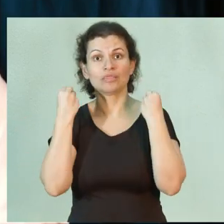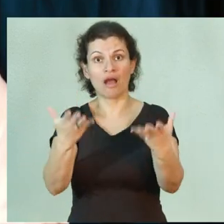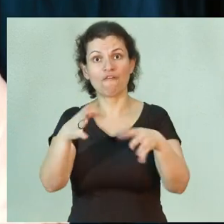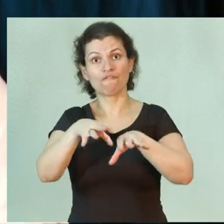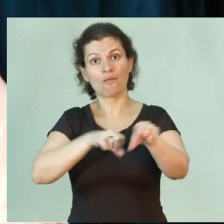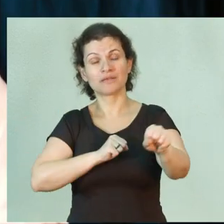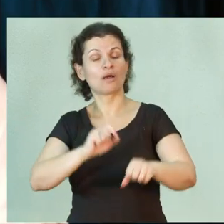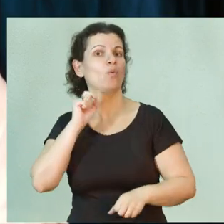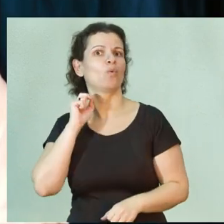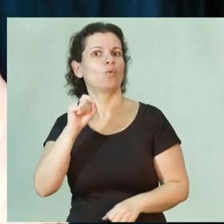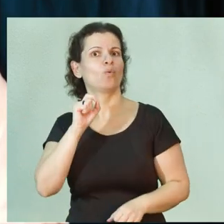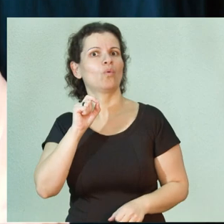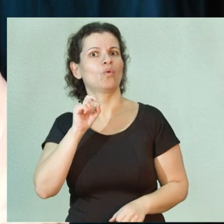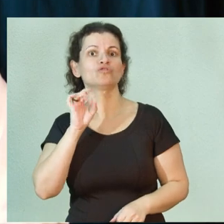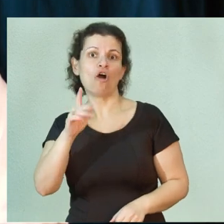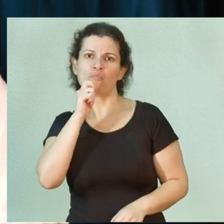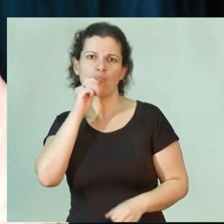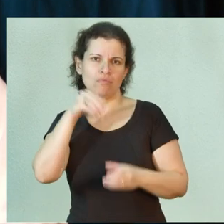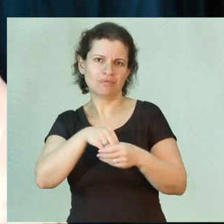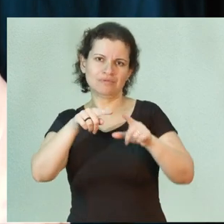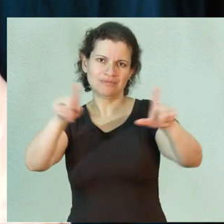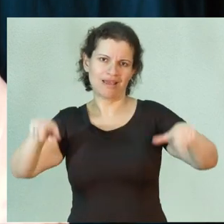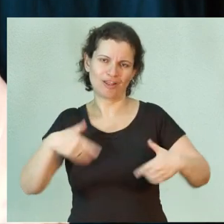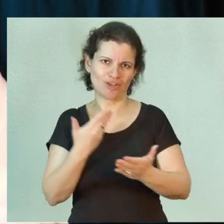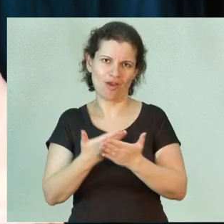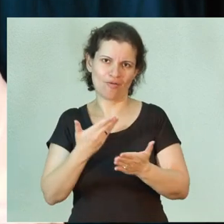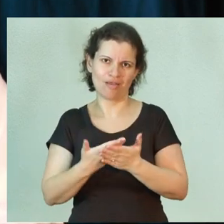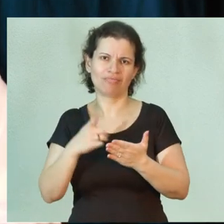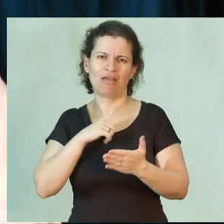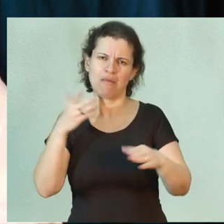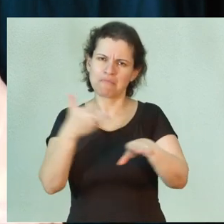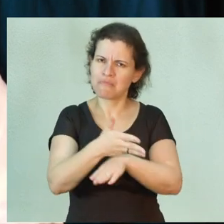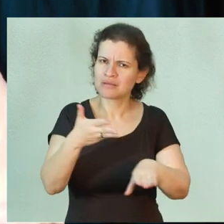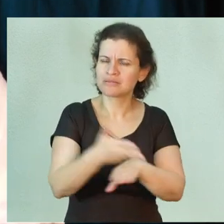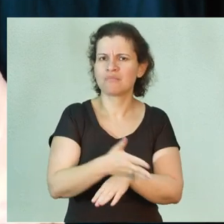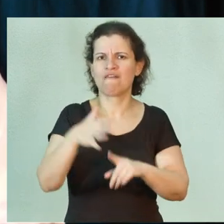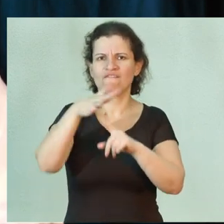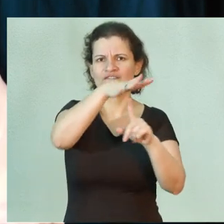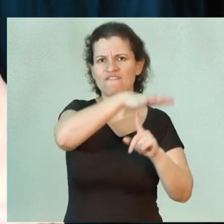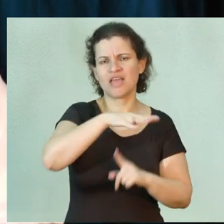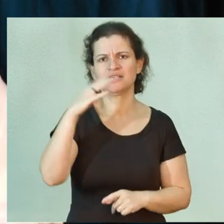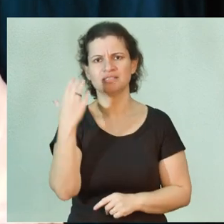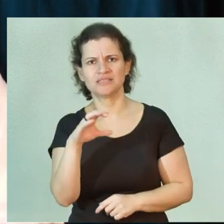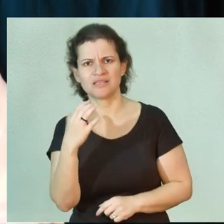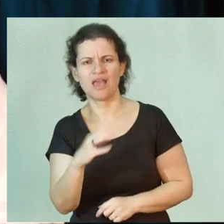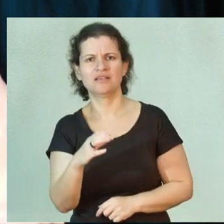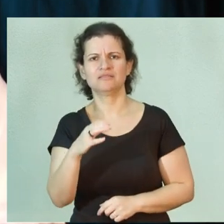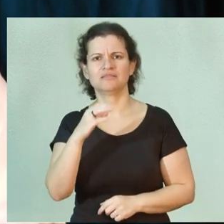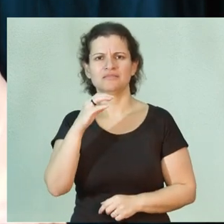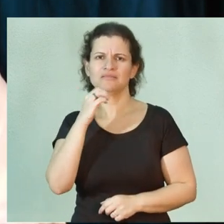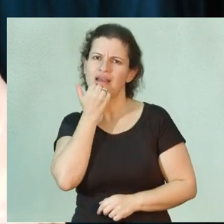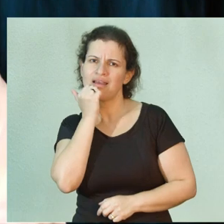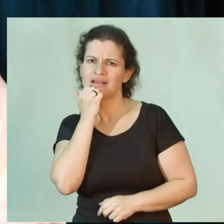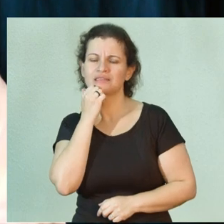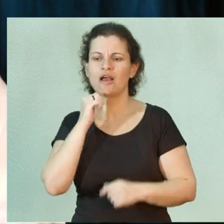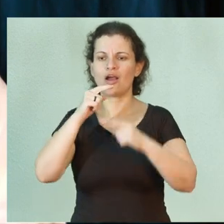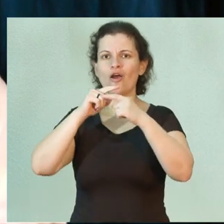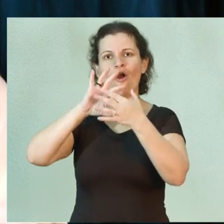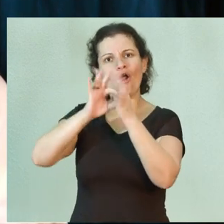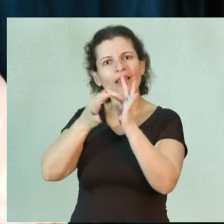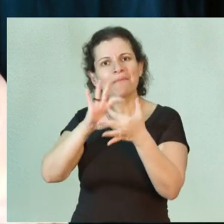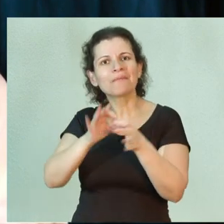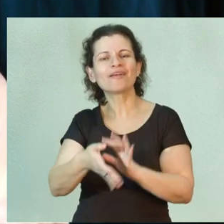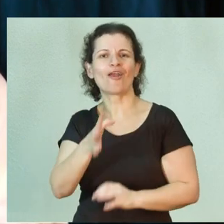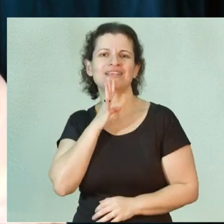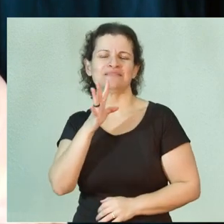que vai muito além das salas de aulas. Com participação em feiras de ciências, em diversas olimpíadas de conhecimento,